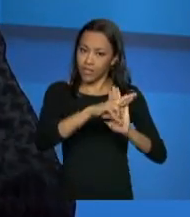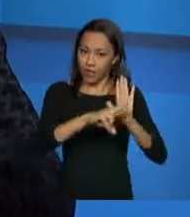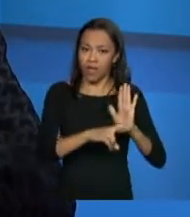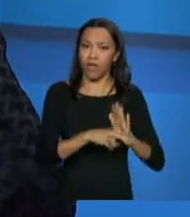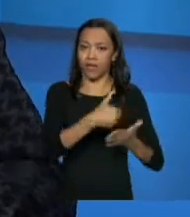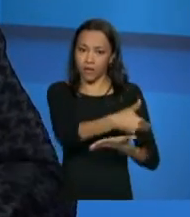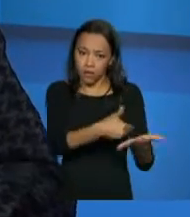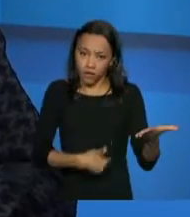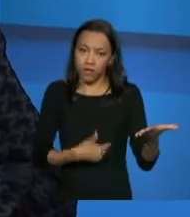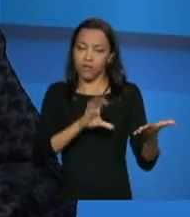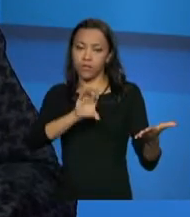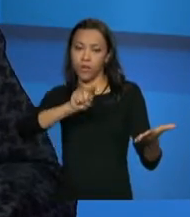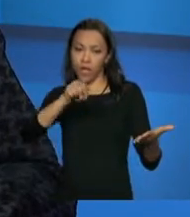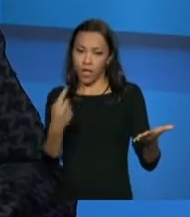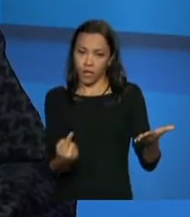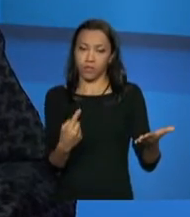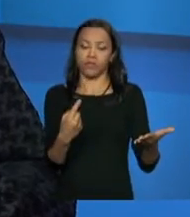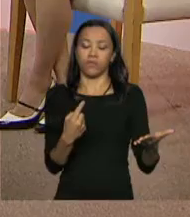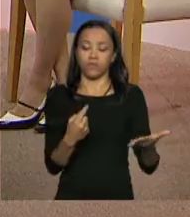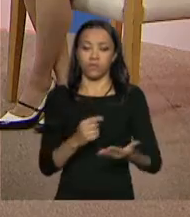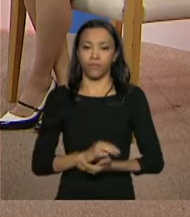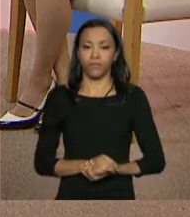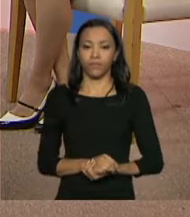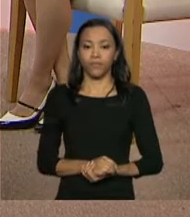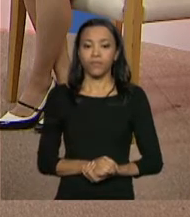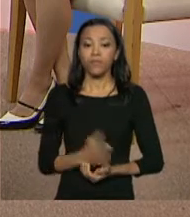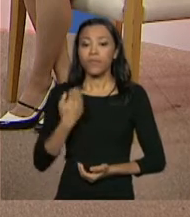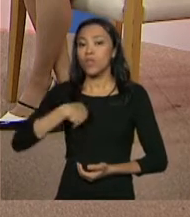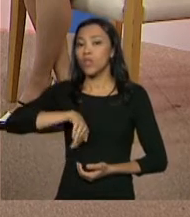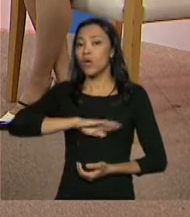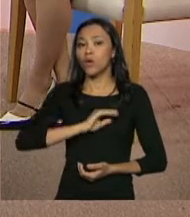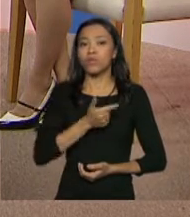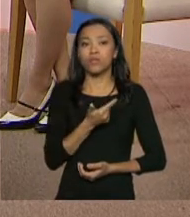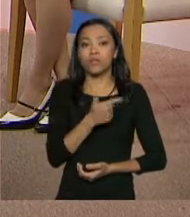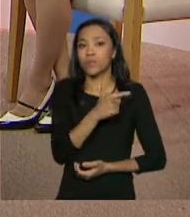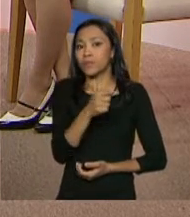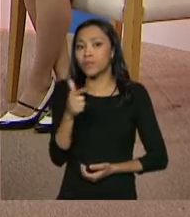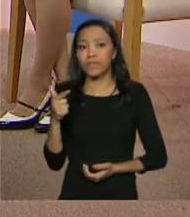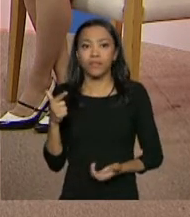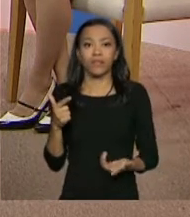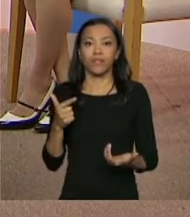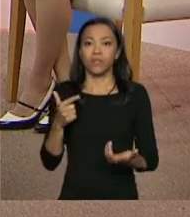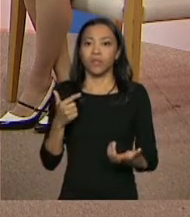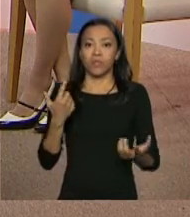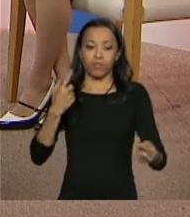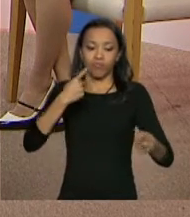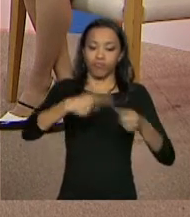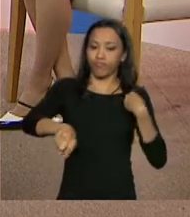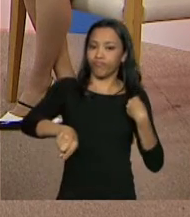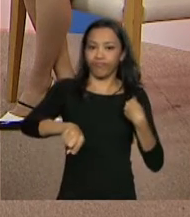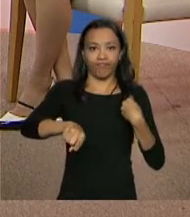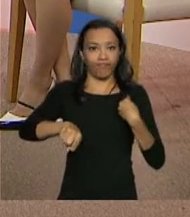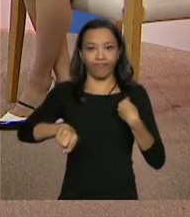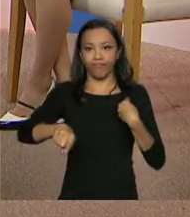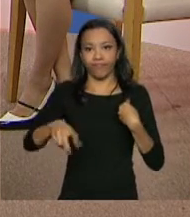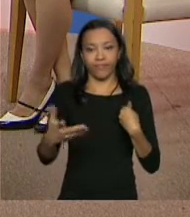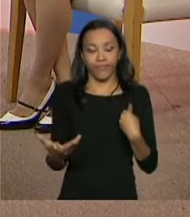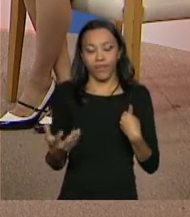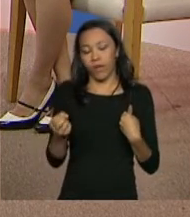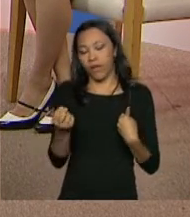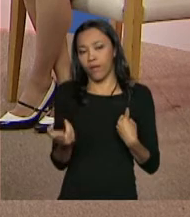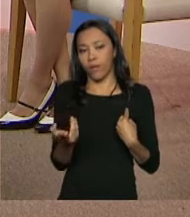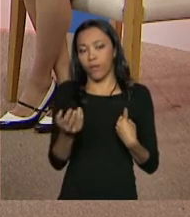per capita e até três salários mínimos de renda familiar. Nós não temos, então, um desvirtuamento do cadastro, no sentido de estar tendo